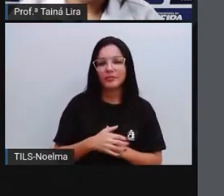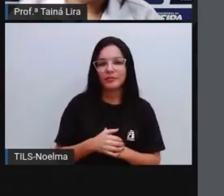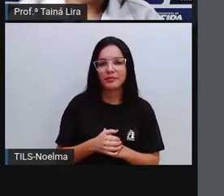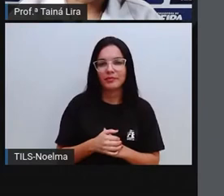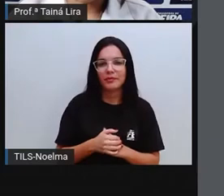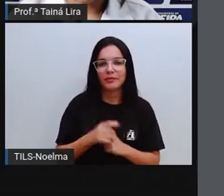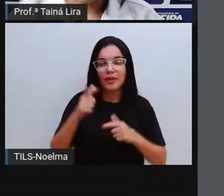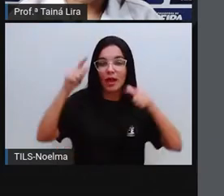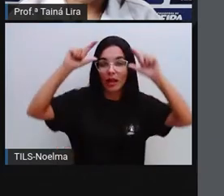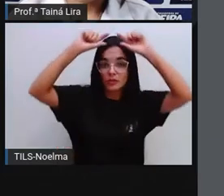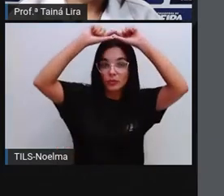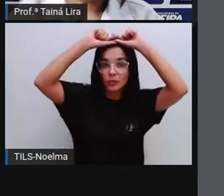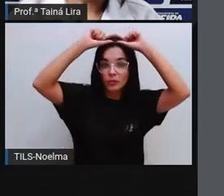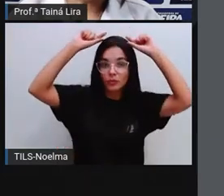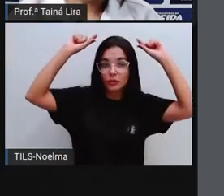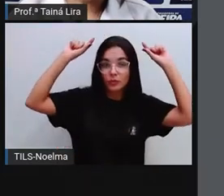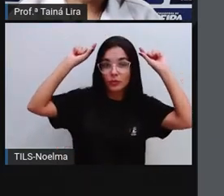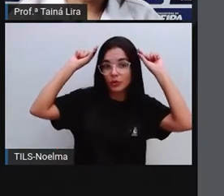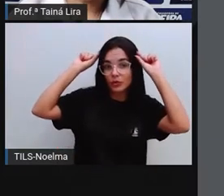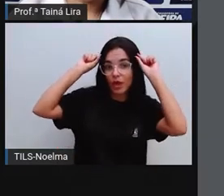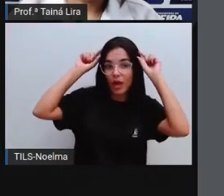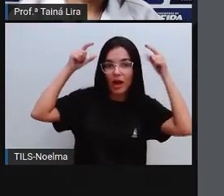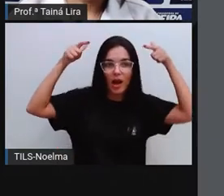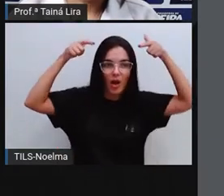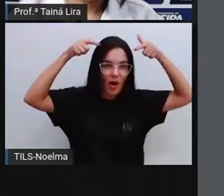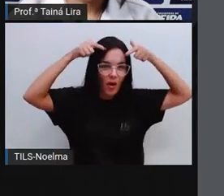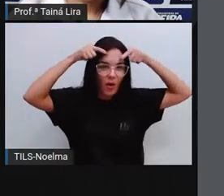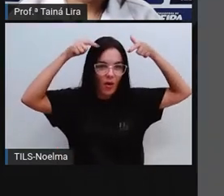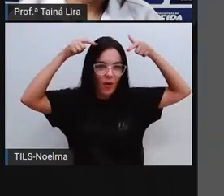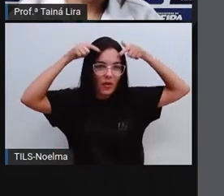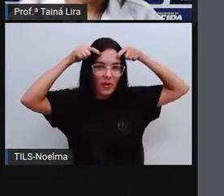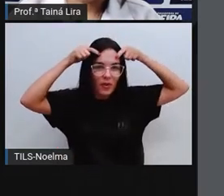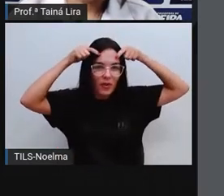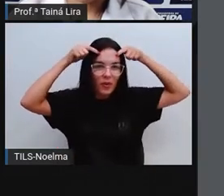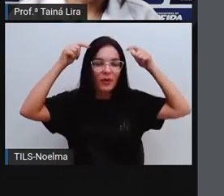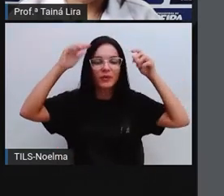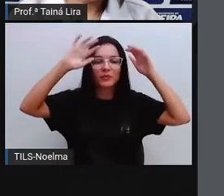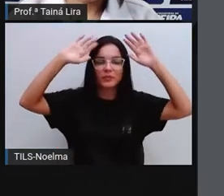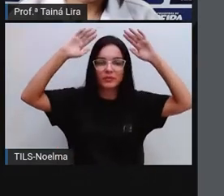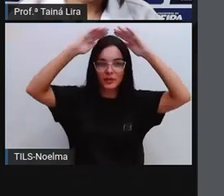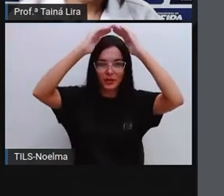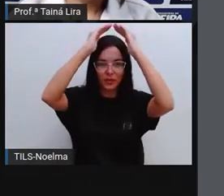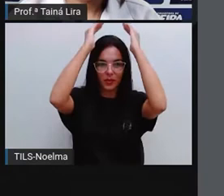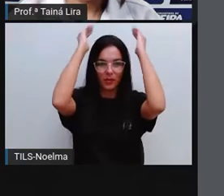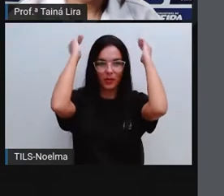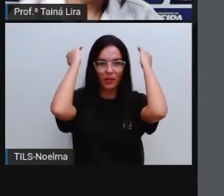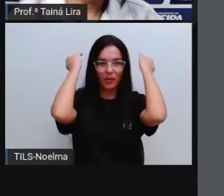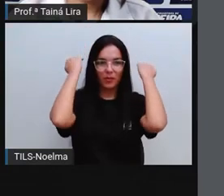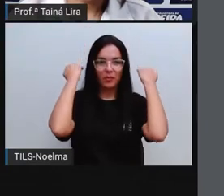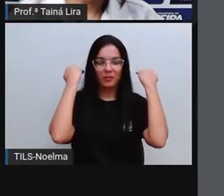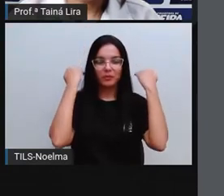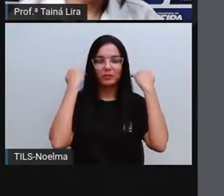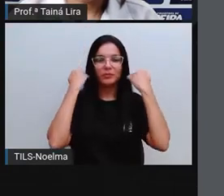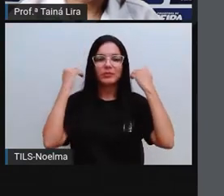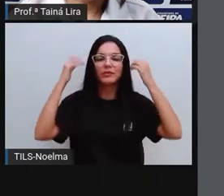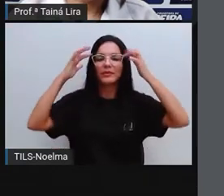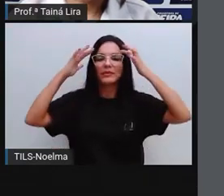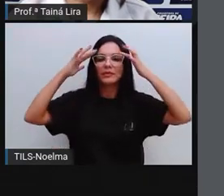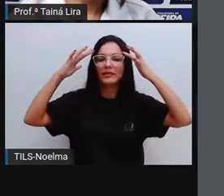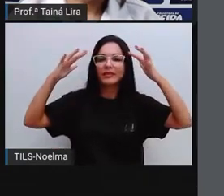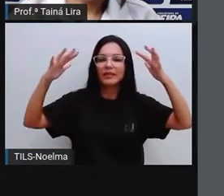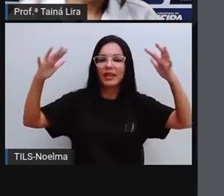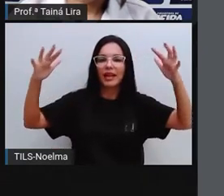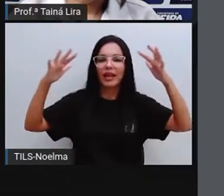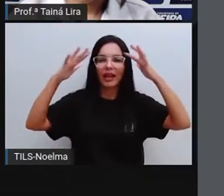uma tiara, uma coroa, cobrindo cabeças cheias de estilo.